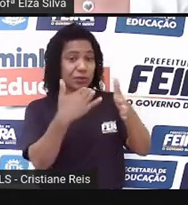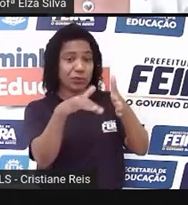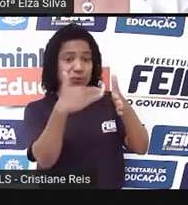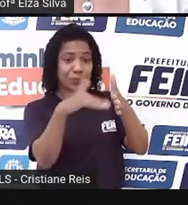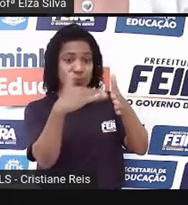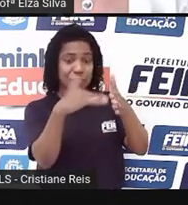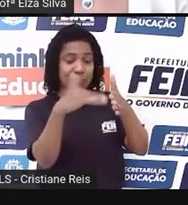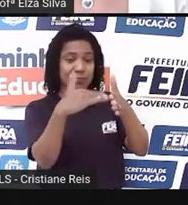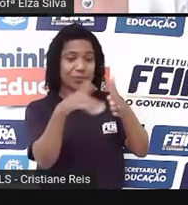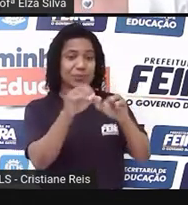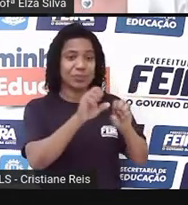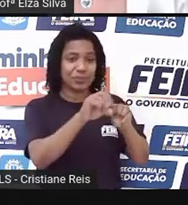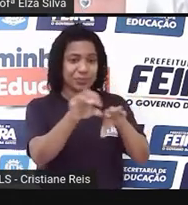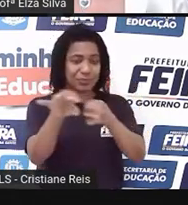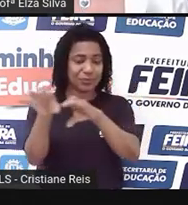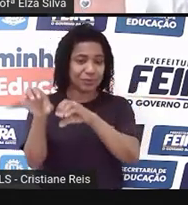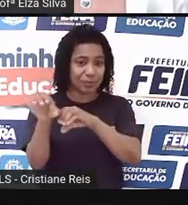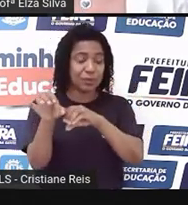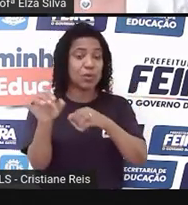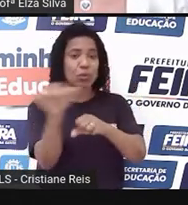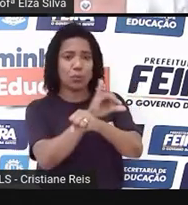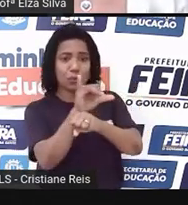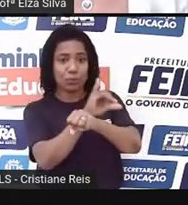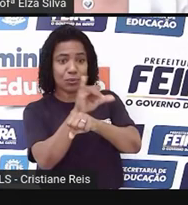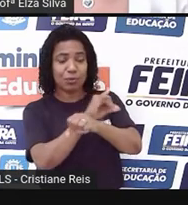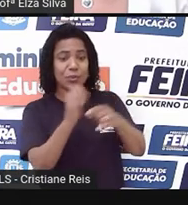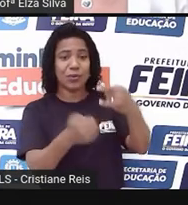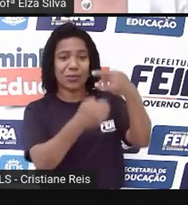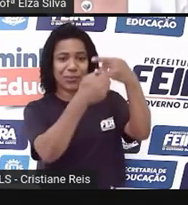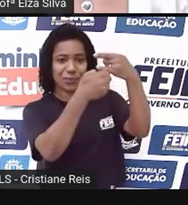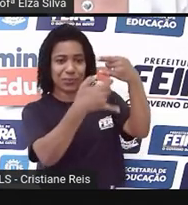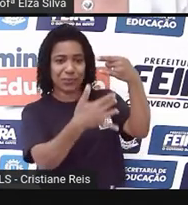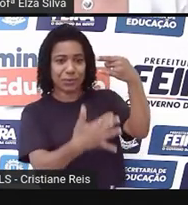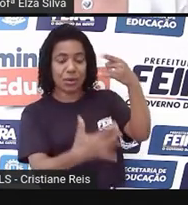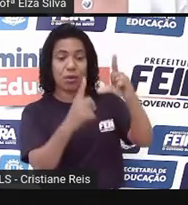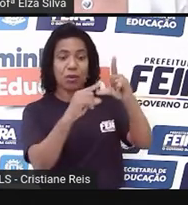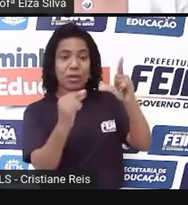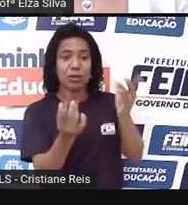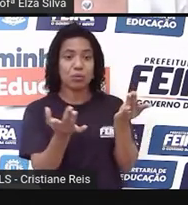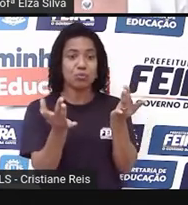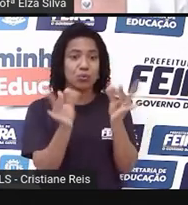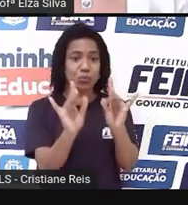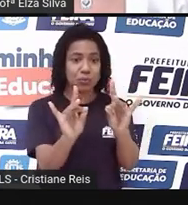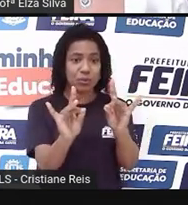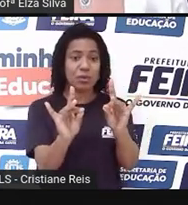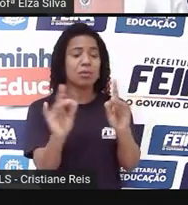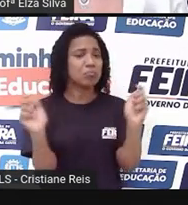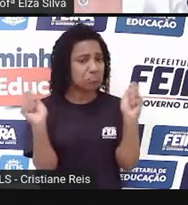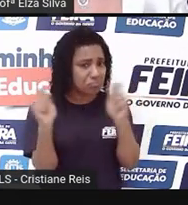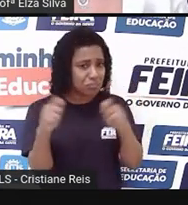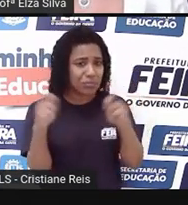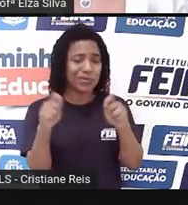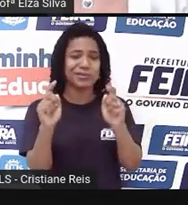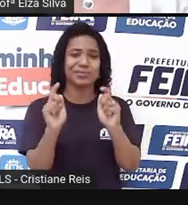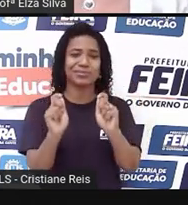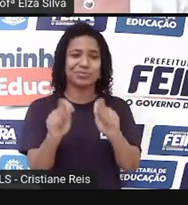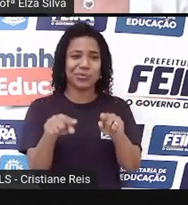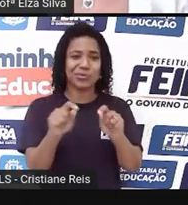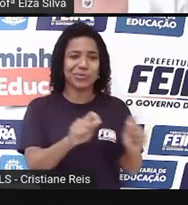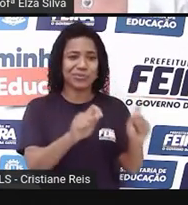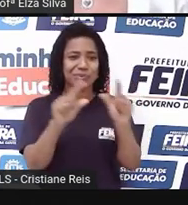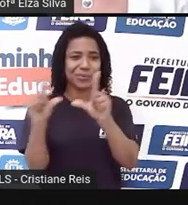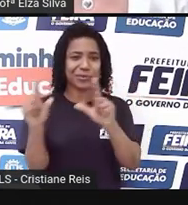da Seduc, no YouTube, para que vocês possam acessá-los quantas vezes achar necessário para